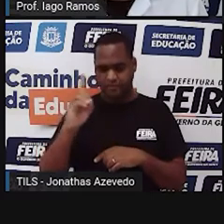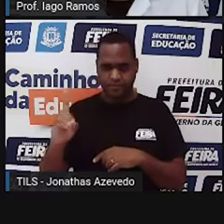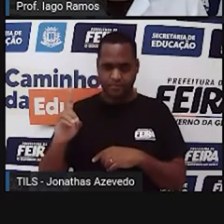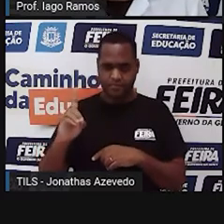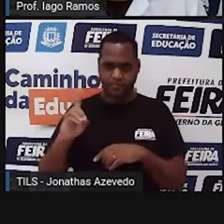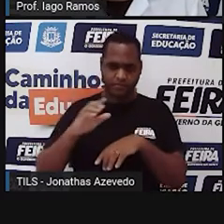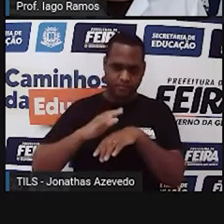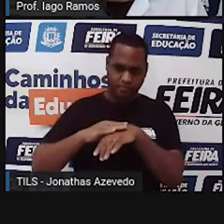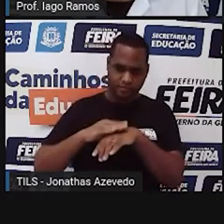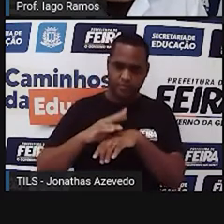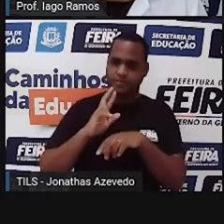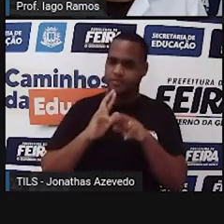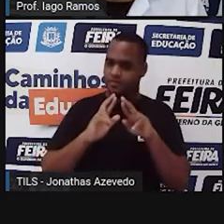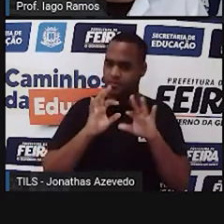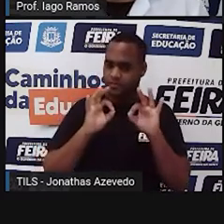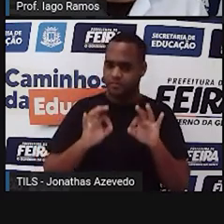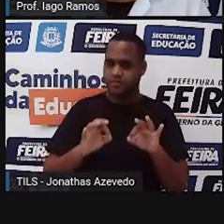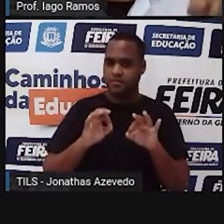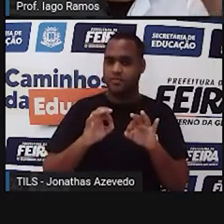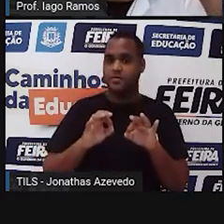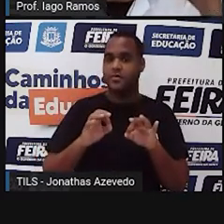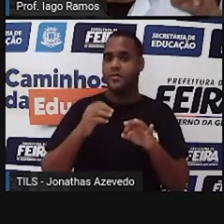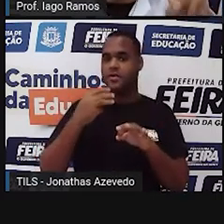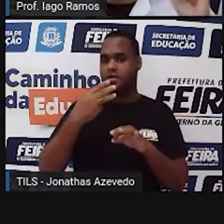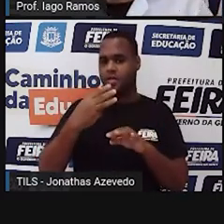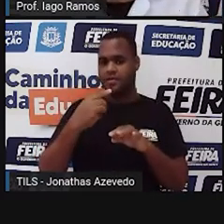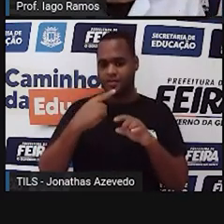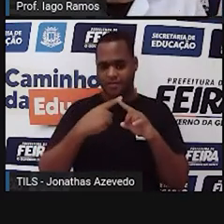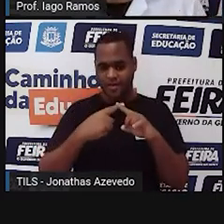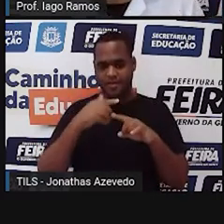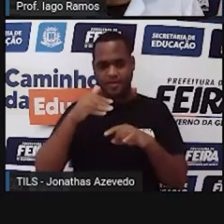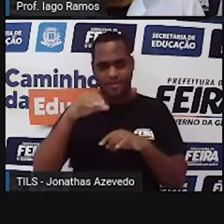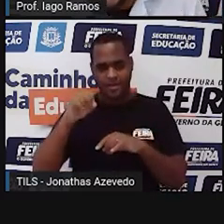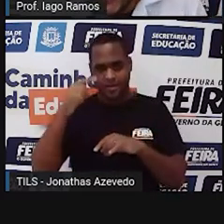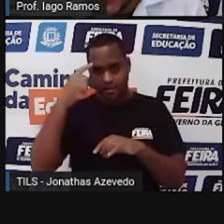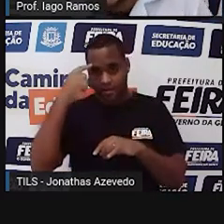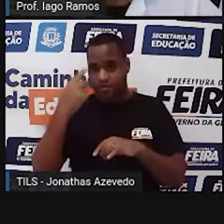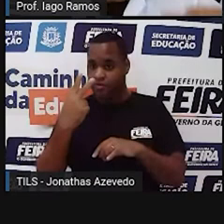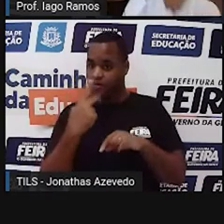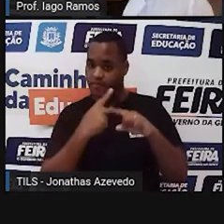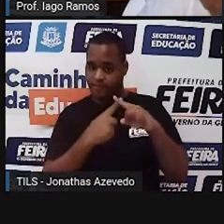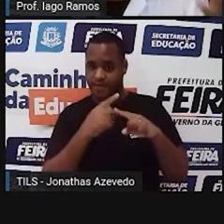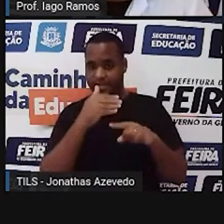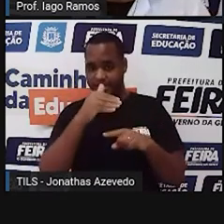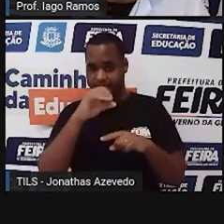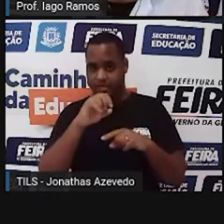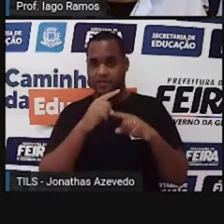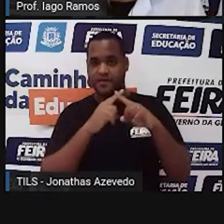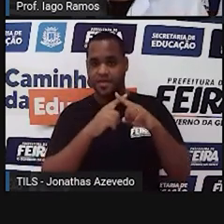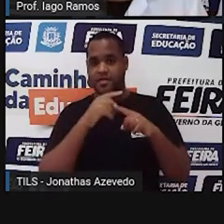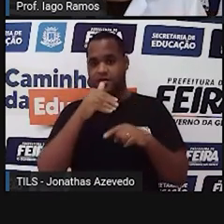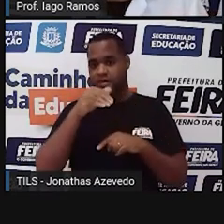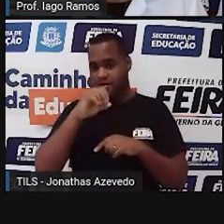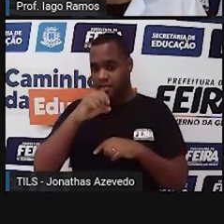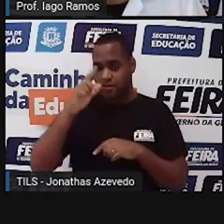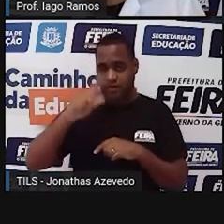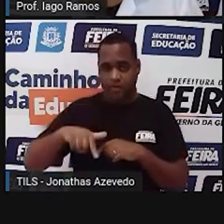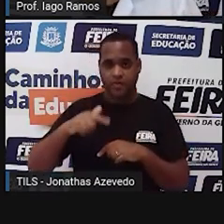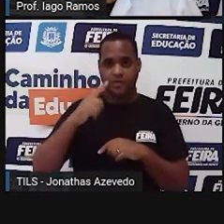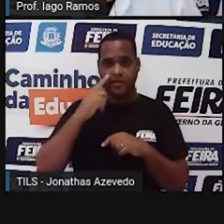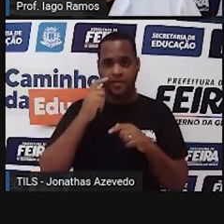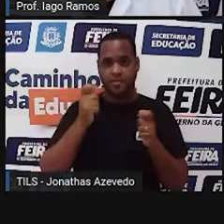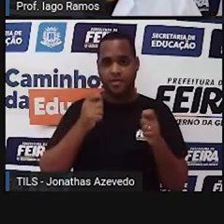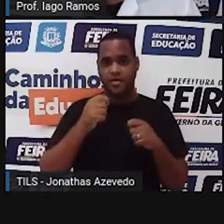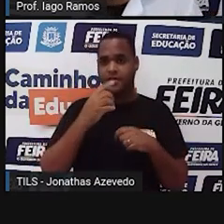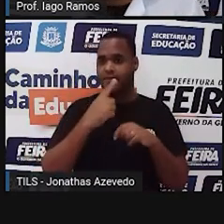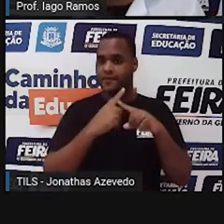você vai fazer três multiplicações por 10. Então, dois litros vezes 10, vezes 10 de novo, como está sendo anotado ali,